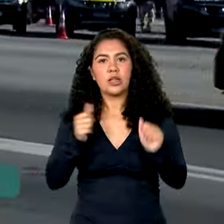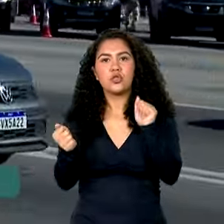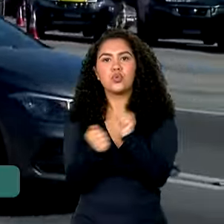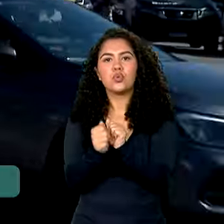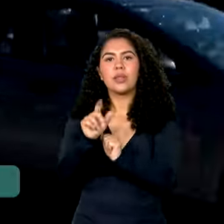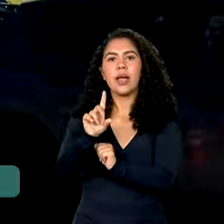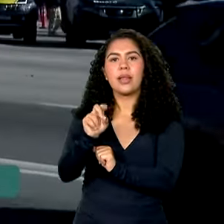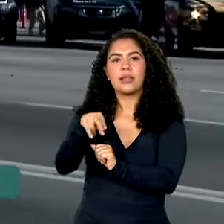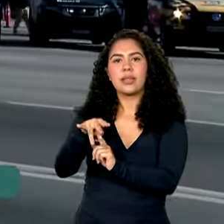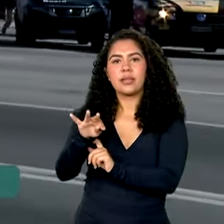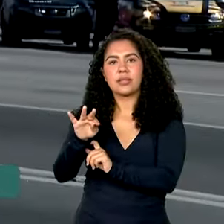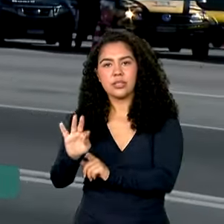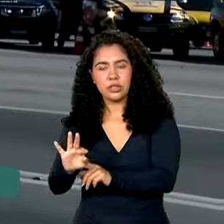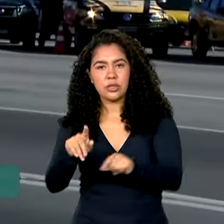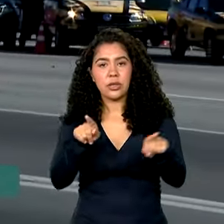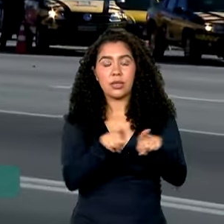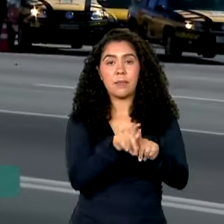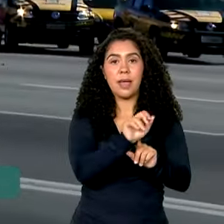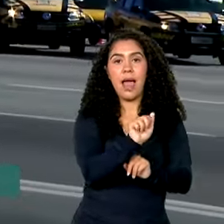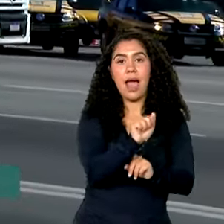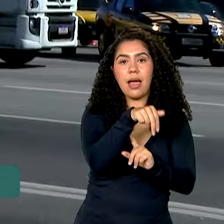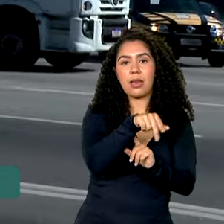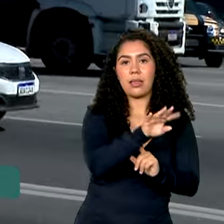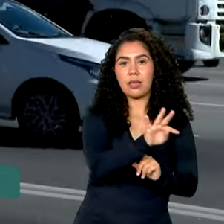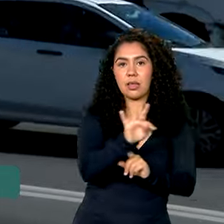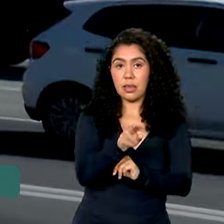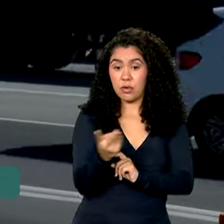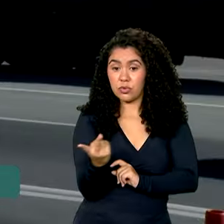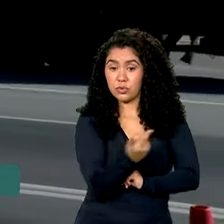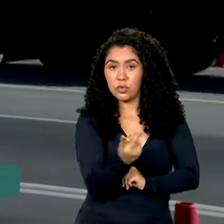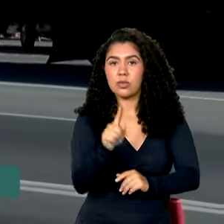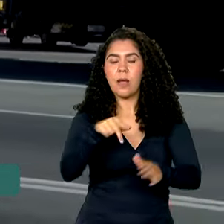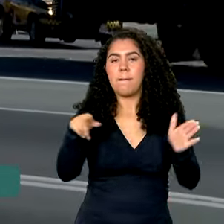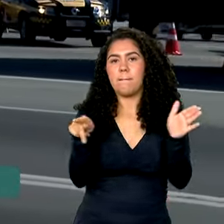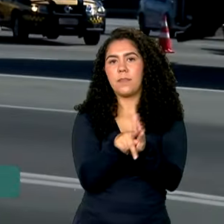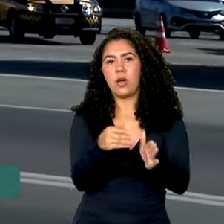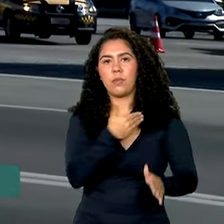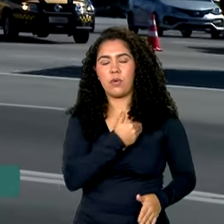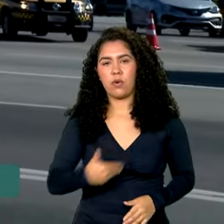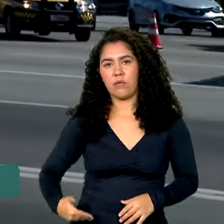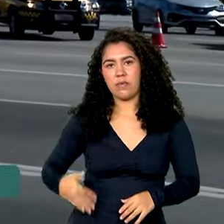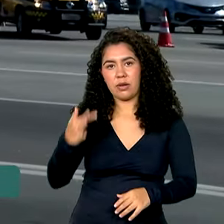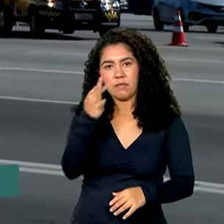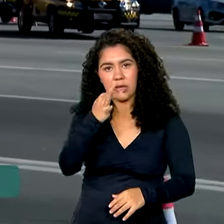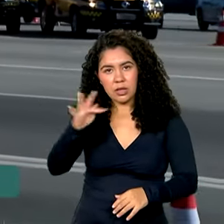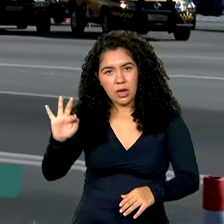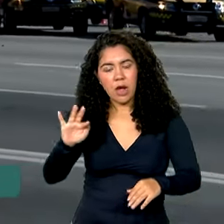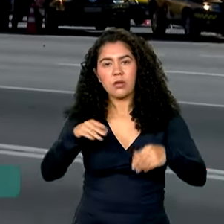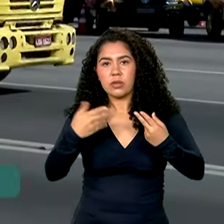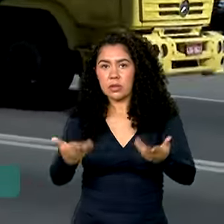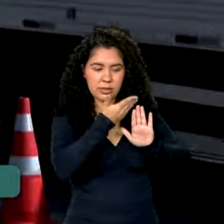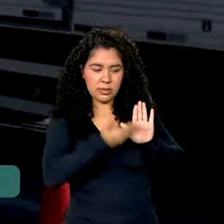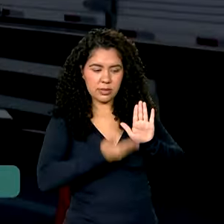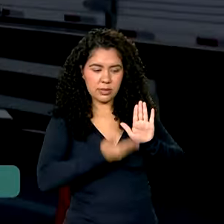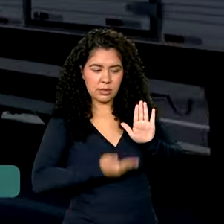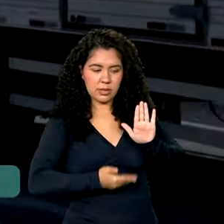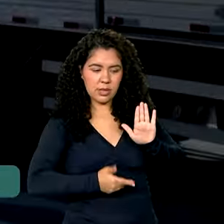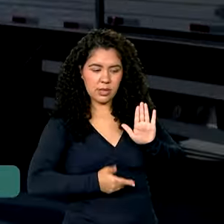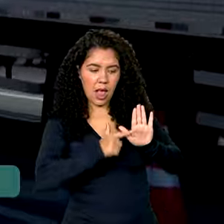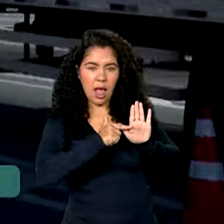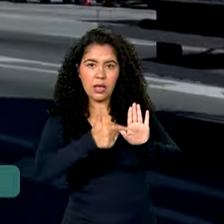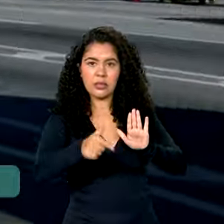e com a NTT, que também é do governo federal. Então, essa ação com todos os municípios